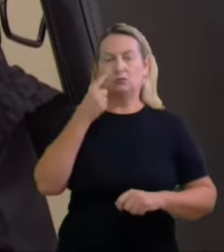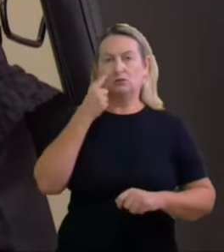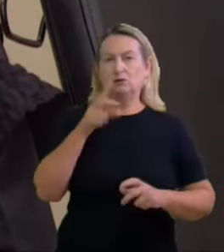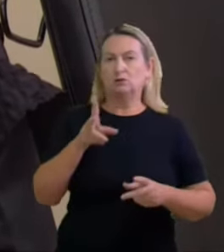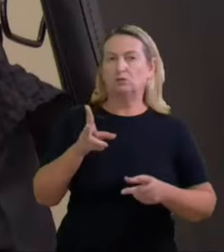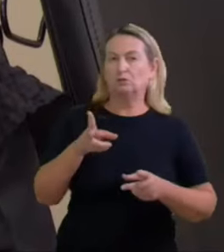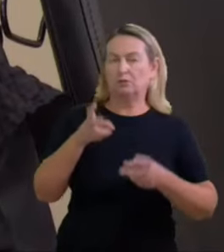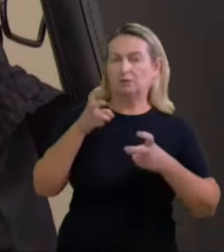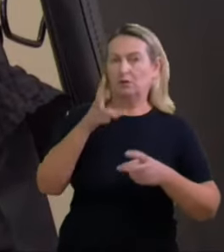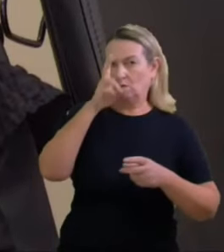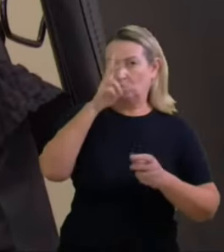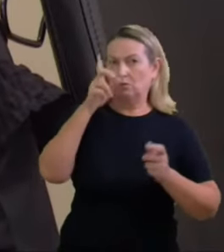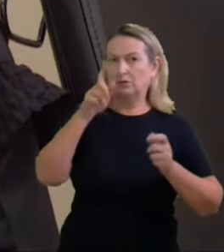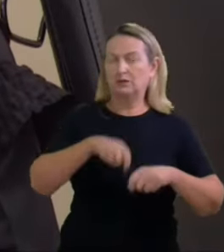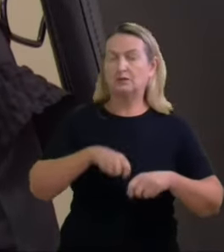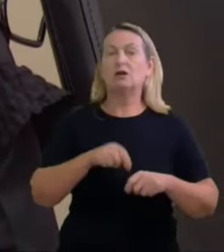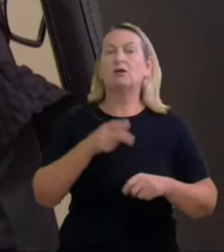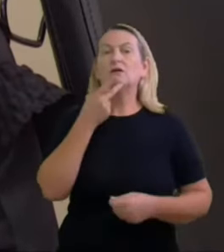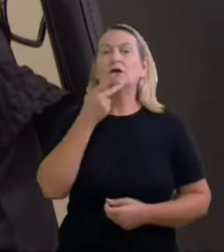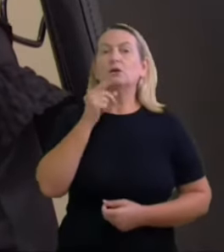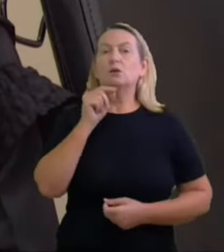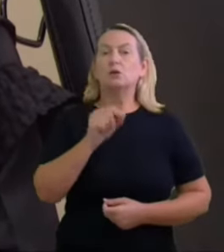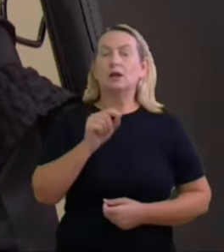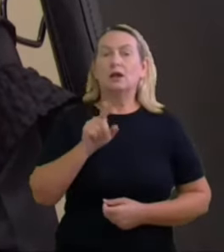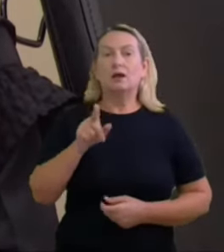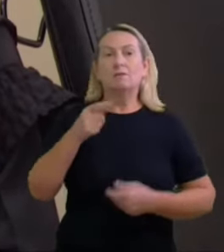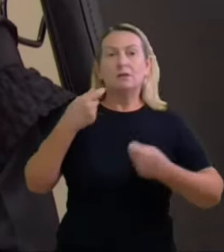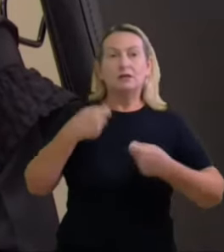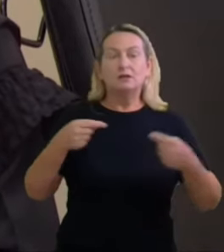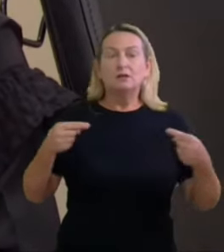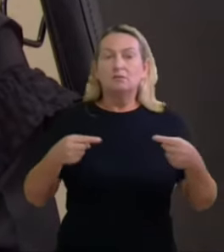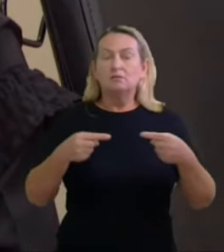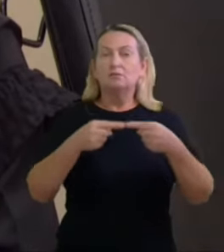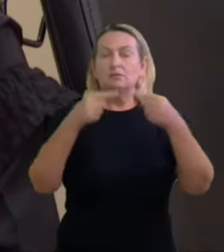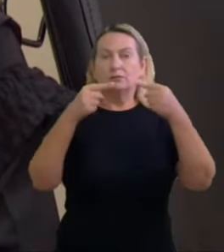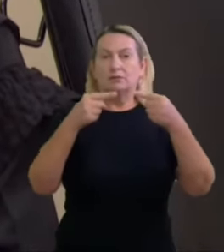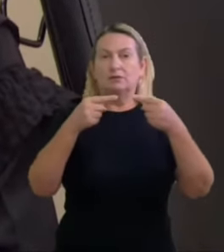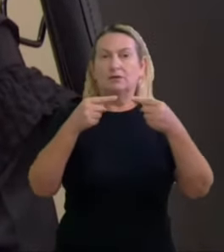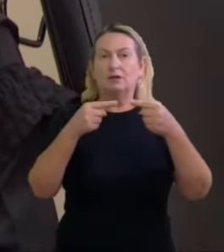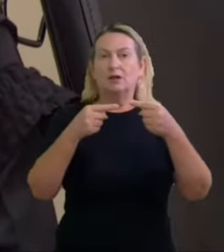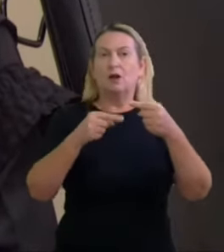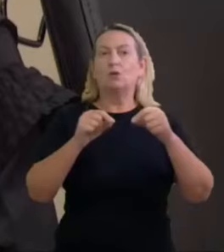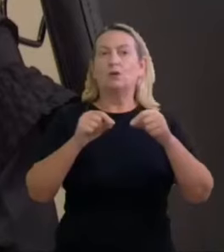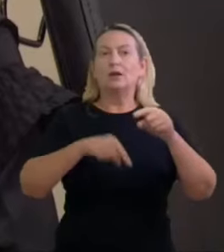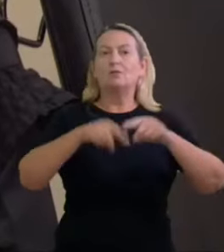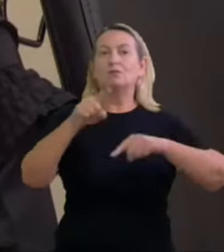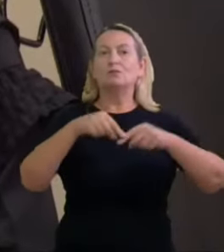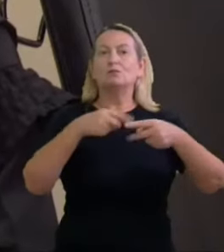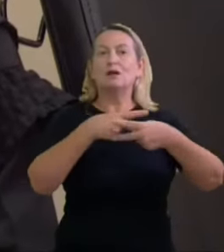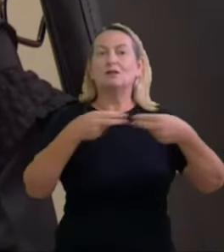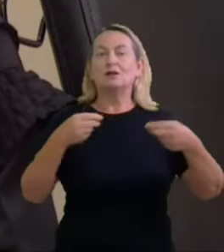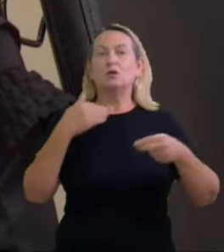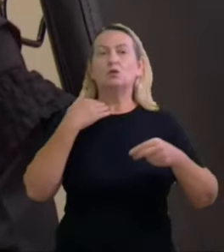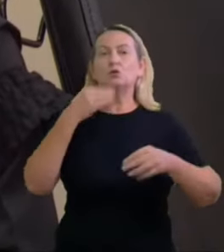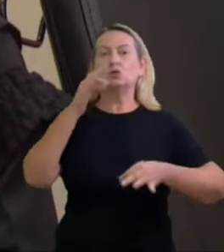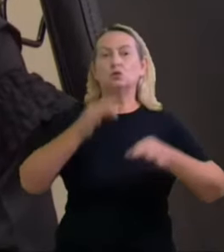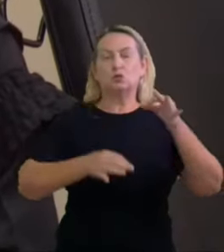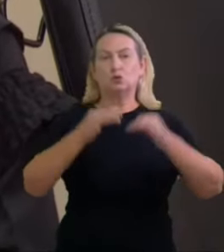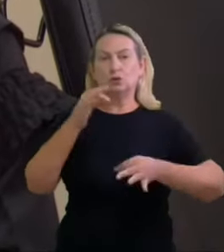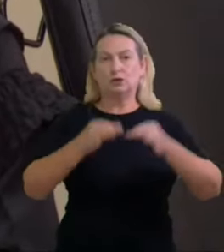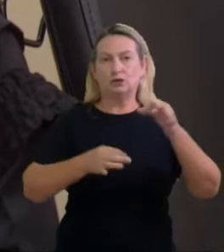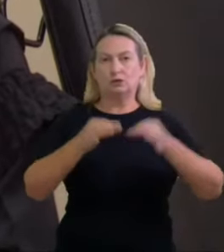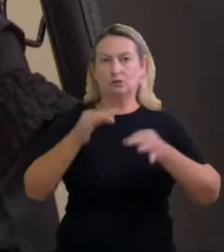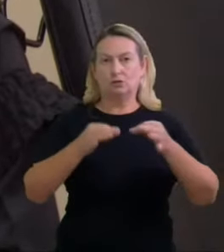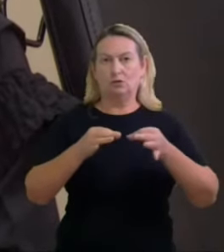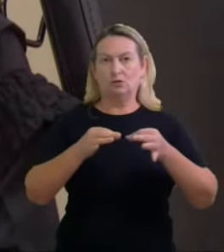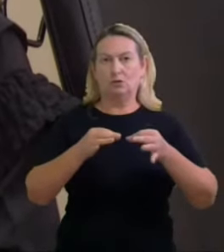inferindo que ela deve estar relacionada aos bens jurídicos que estão tutelados que é a legitimidade do pleito